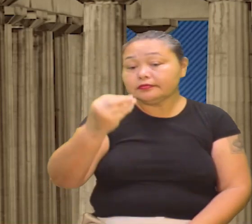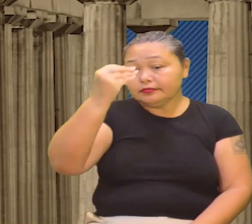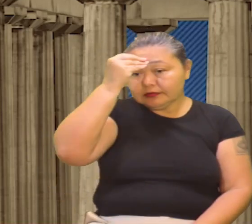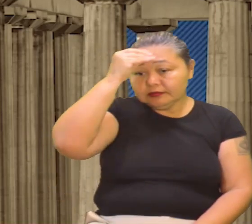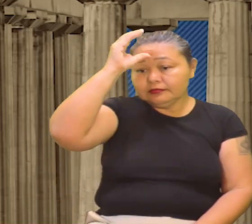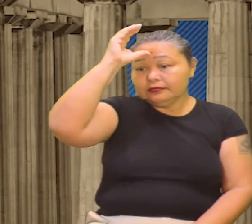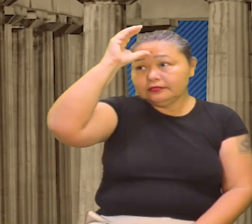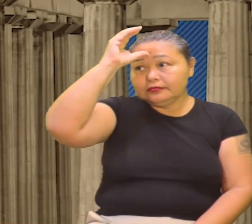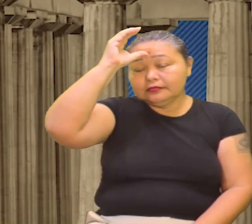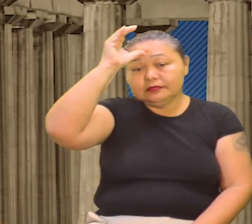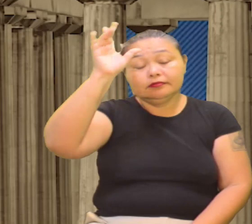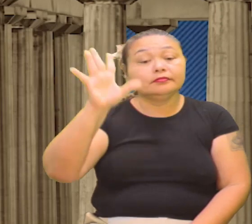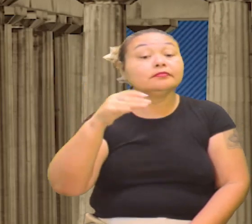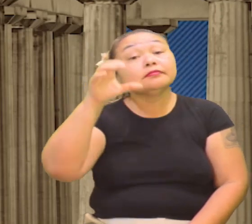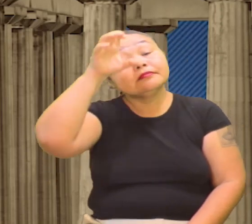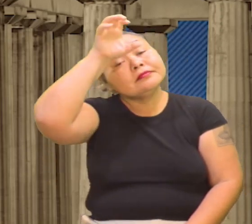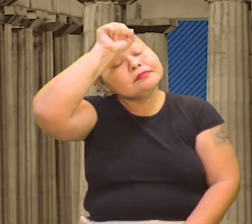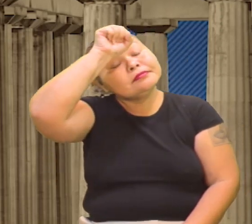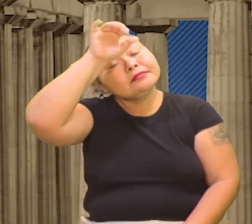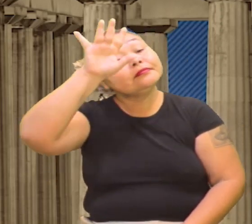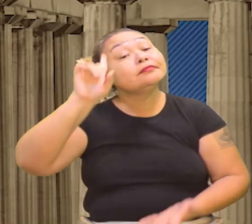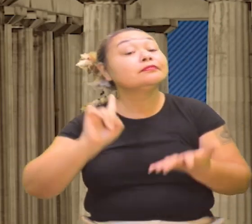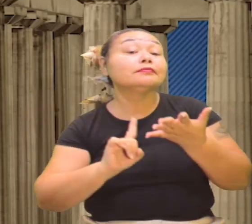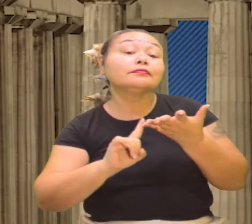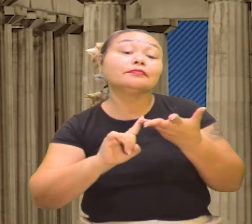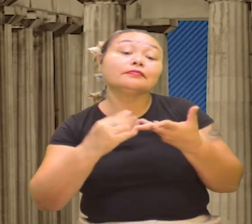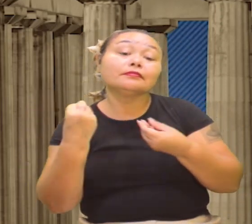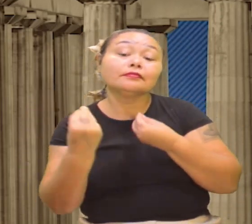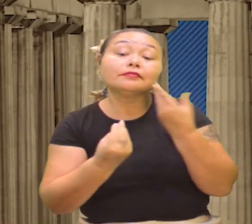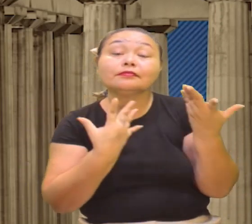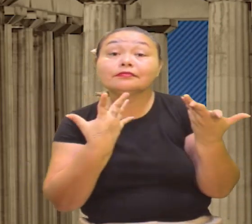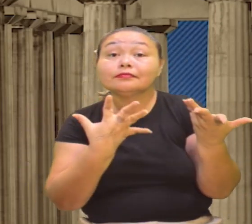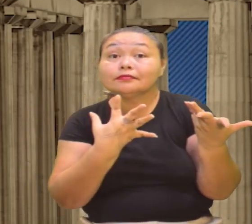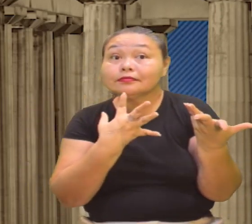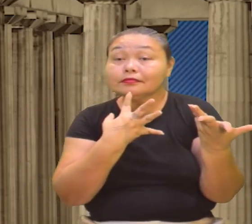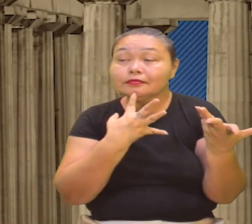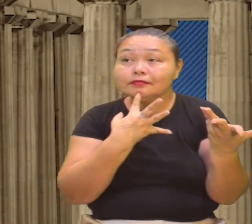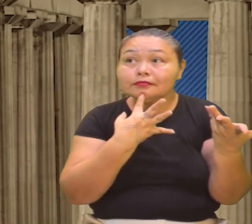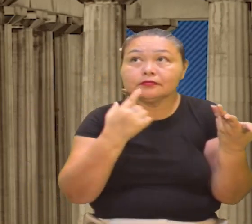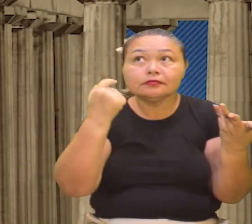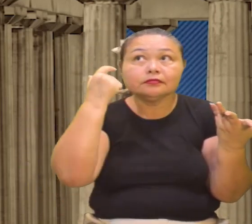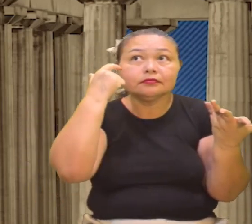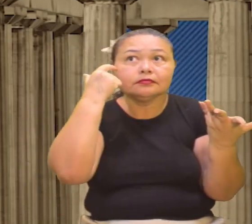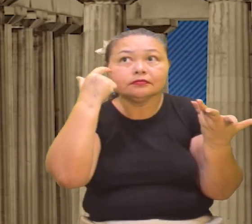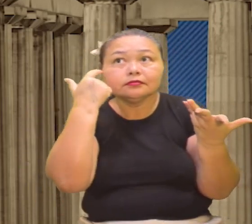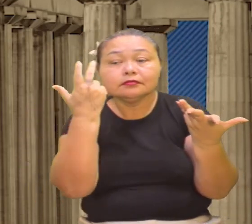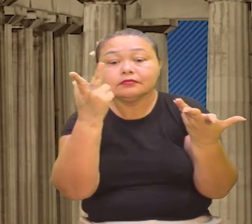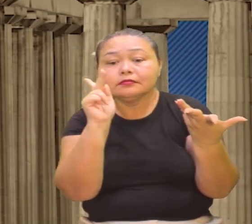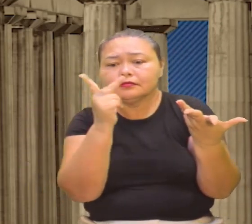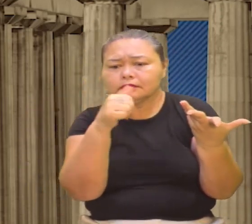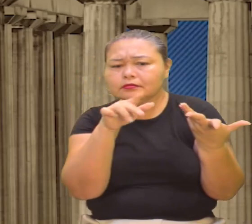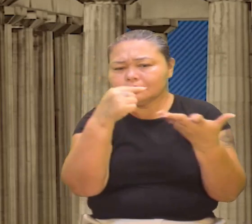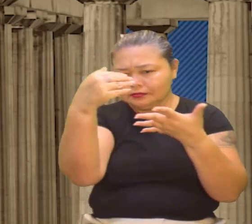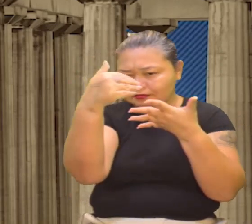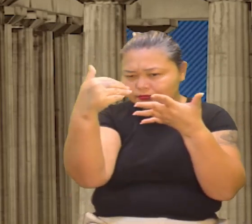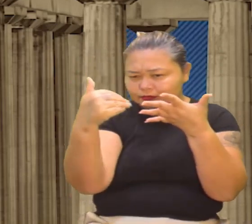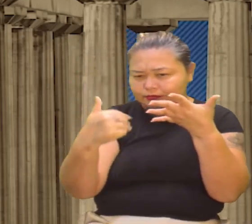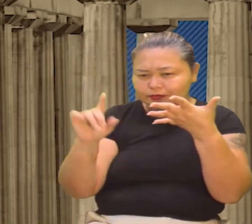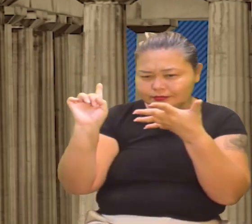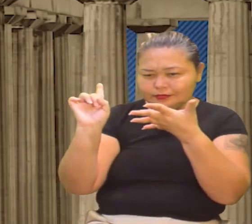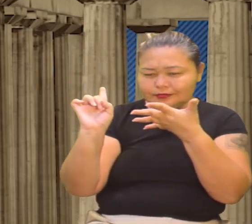Ou seja, vocês aprenderam várias formas de conhecer o racionalismo, o hedonismo, aqueles que estão ali.